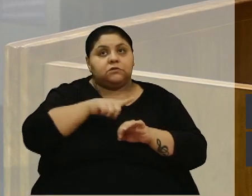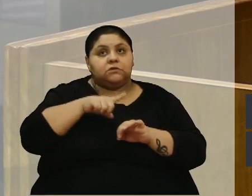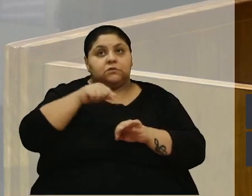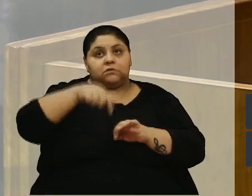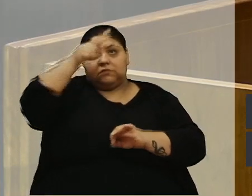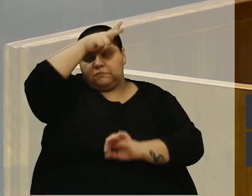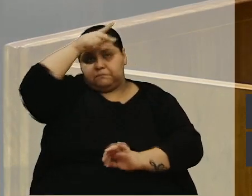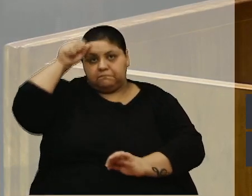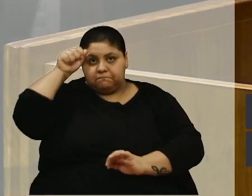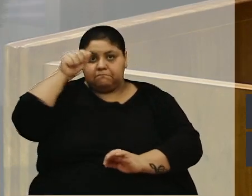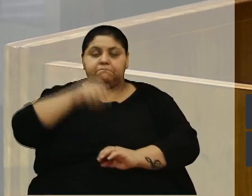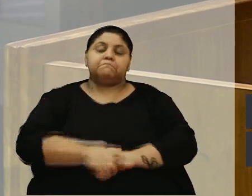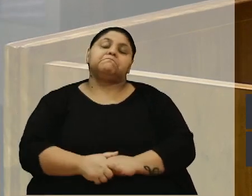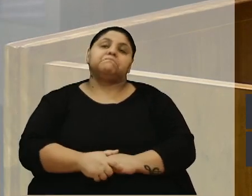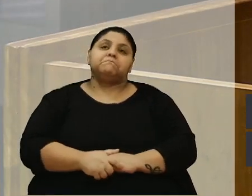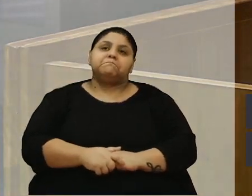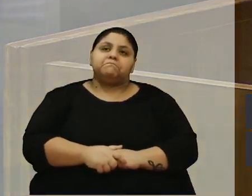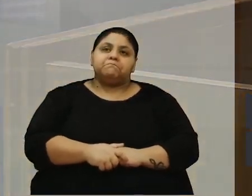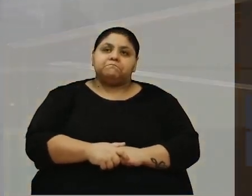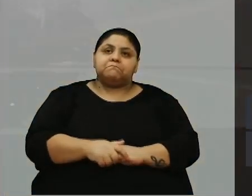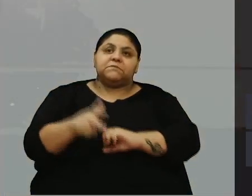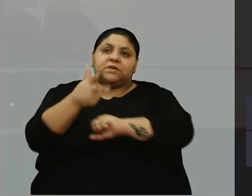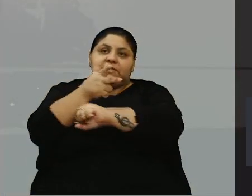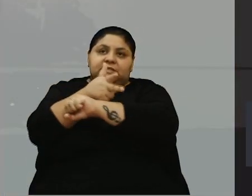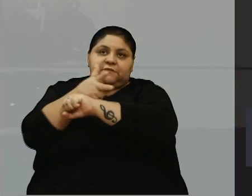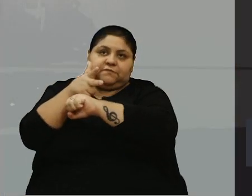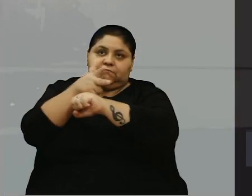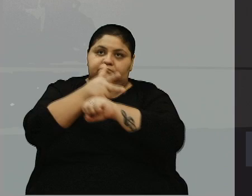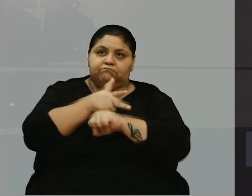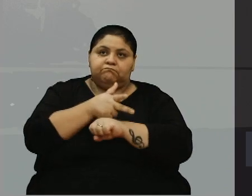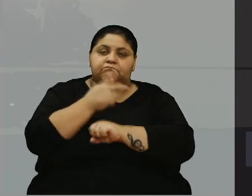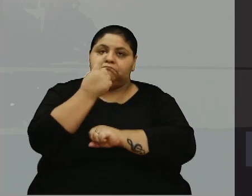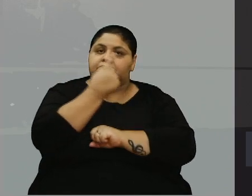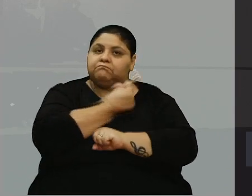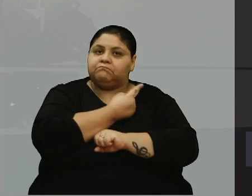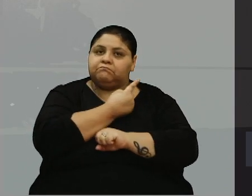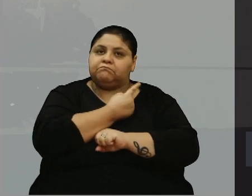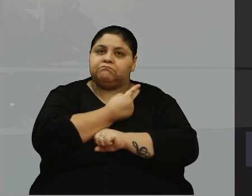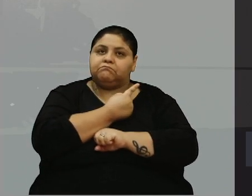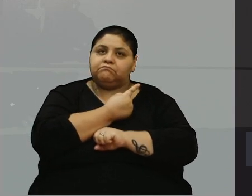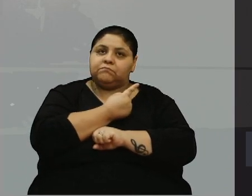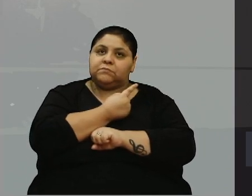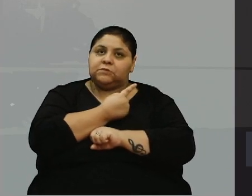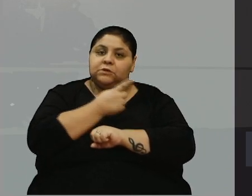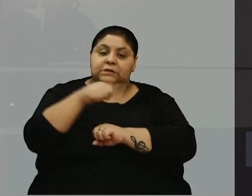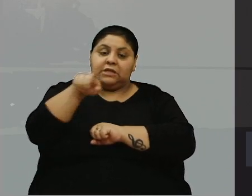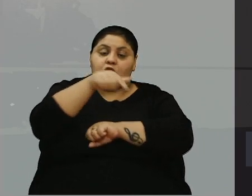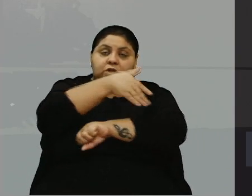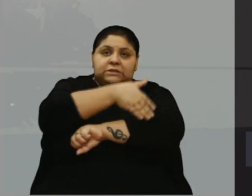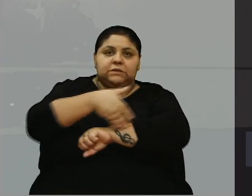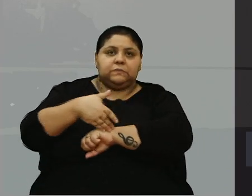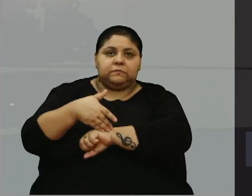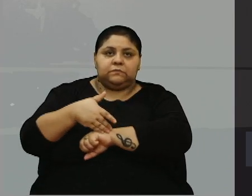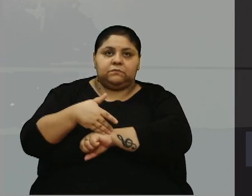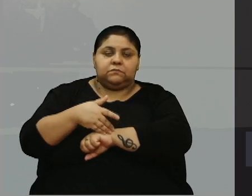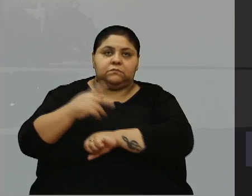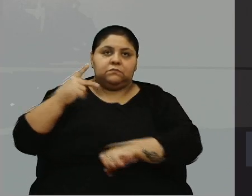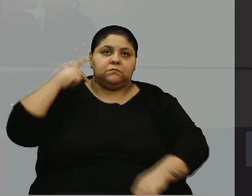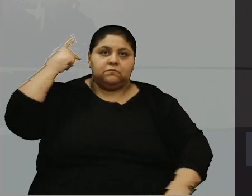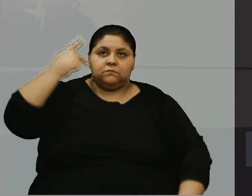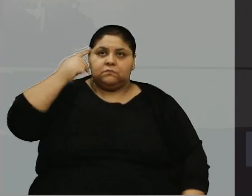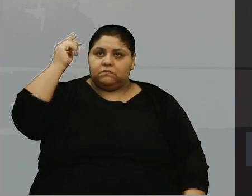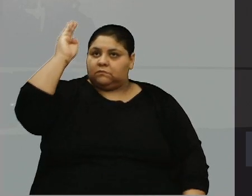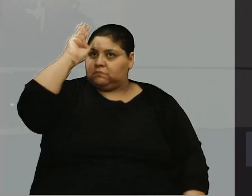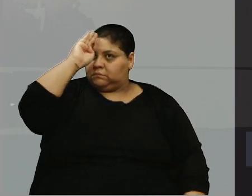município. Este vídeo que está ali é na nossa rua, né, Verador Bressan,